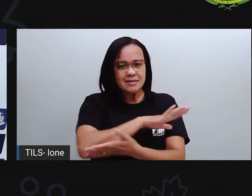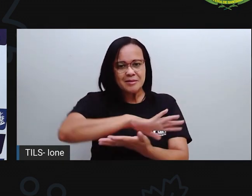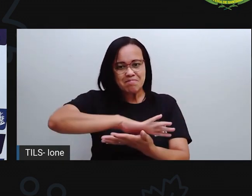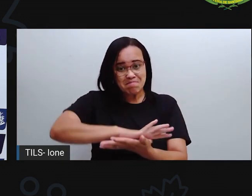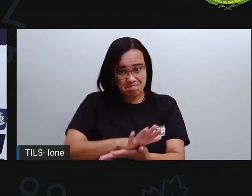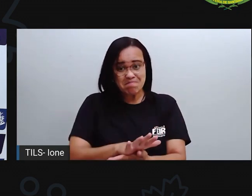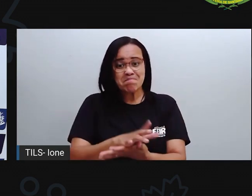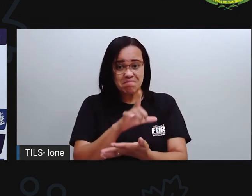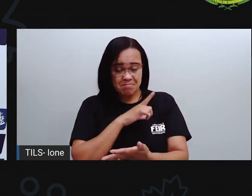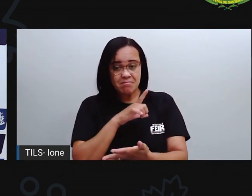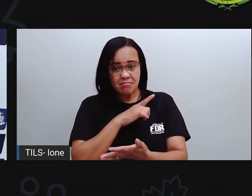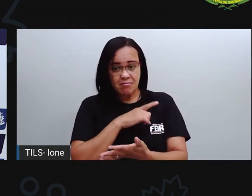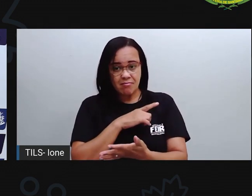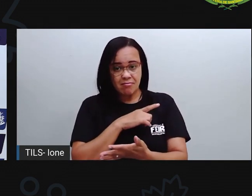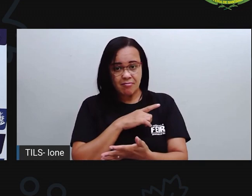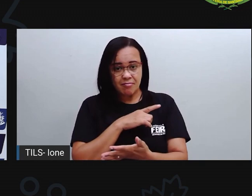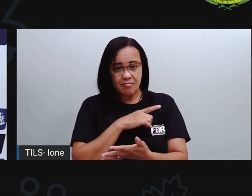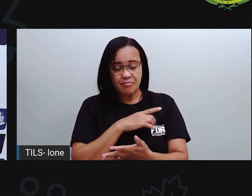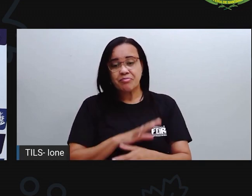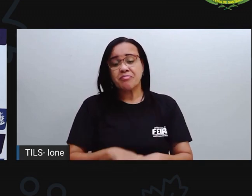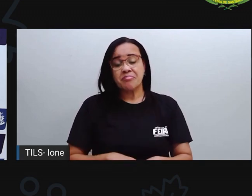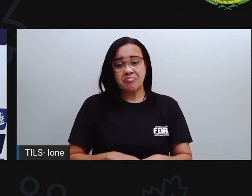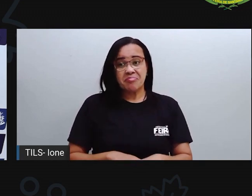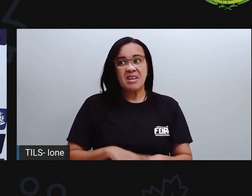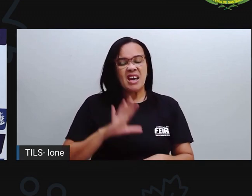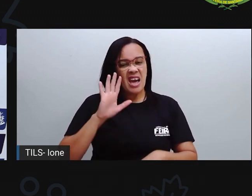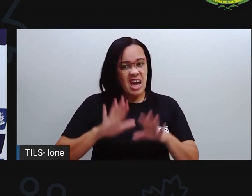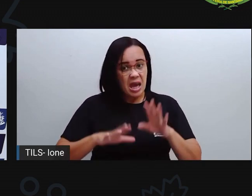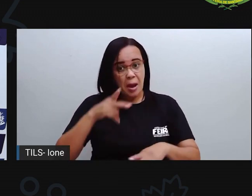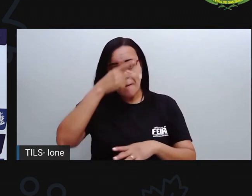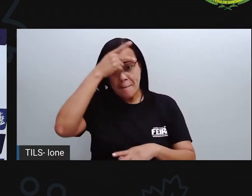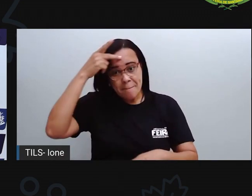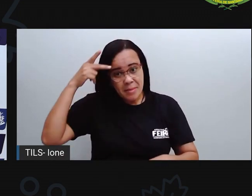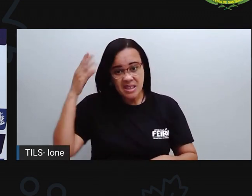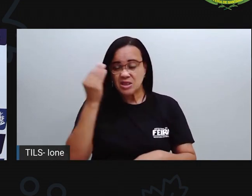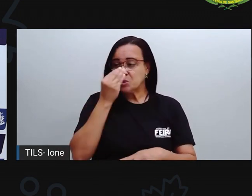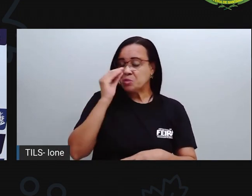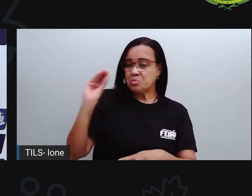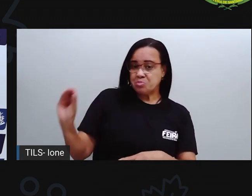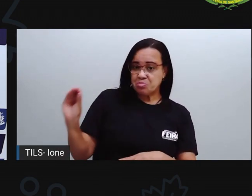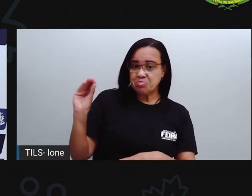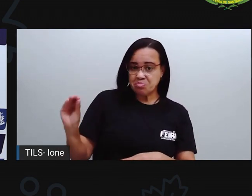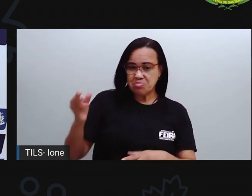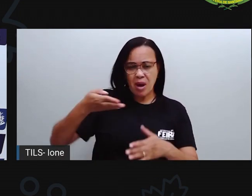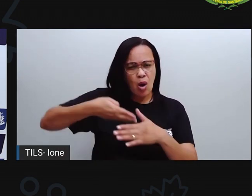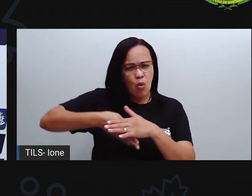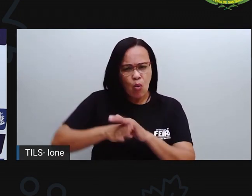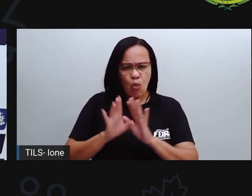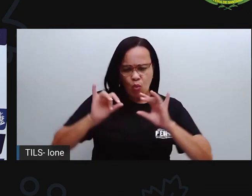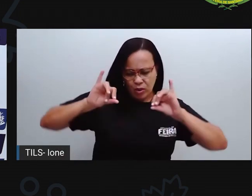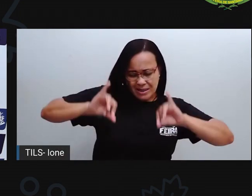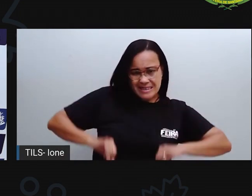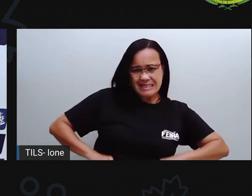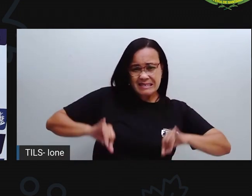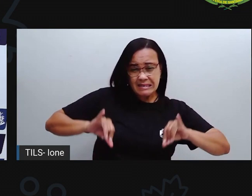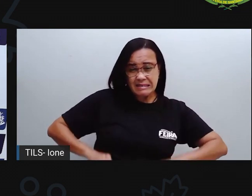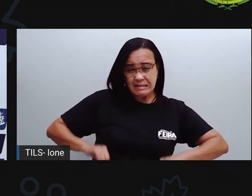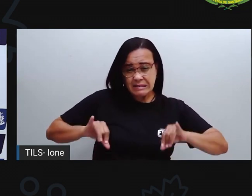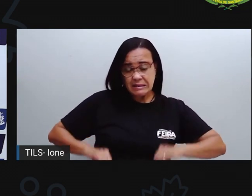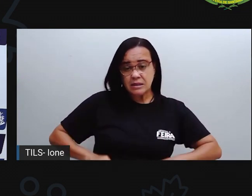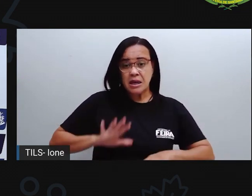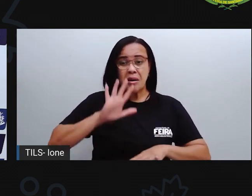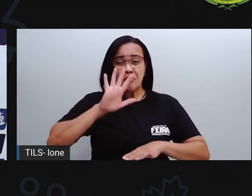Quase sempre injustiçada, acostumada a sofrer. Mas mesmo nesse